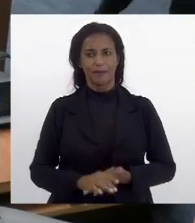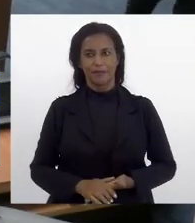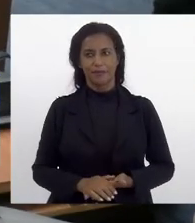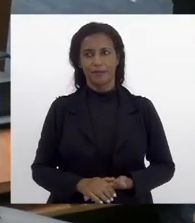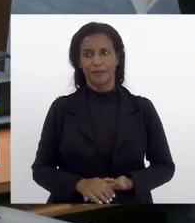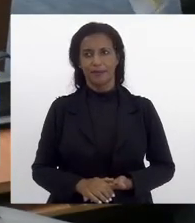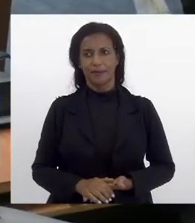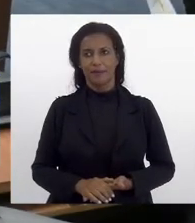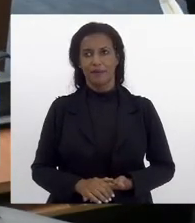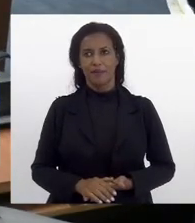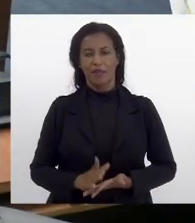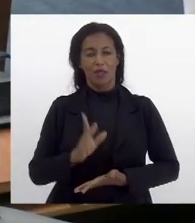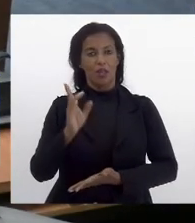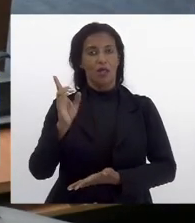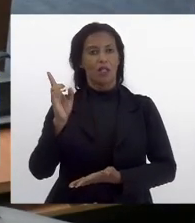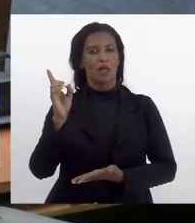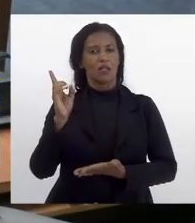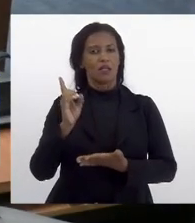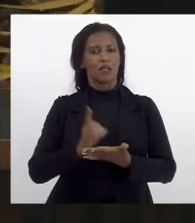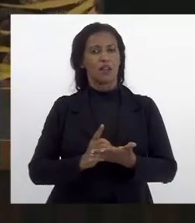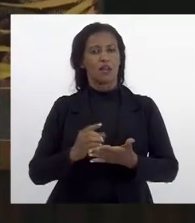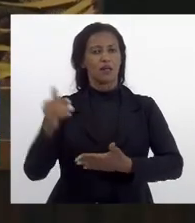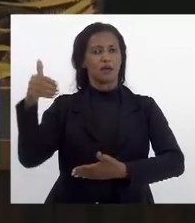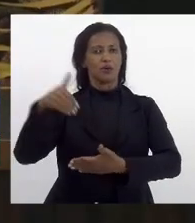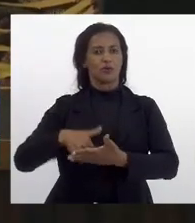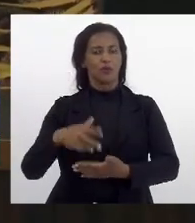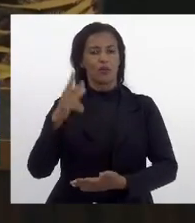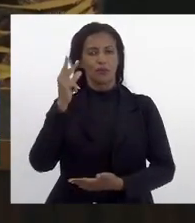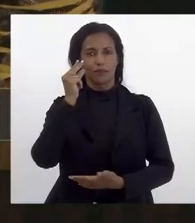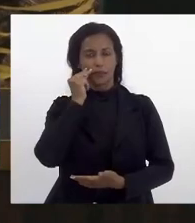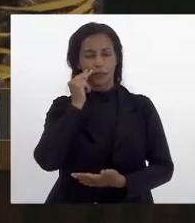para a declaração de voto a deputada Mônica Francisco